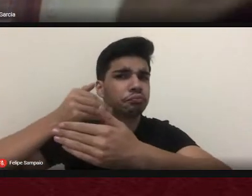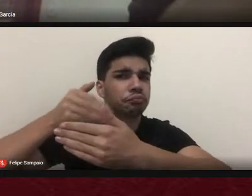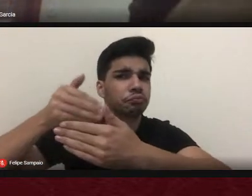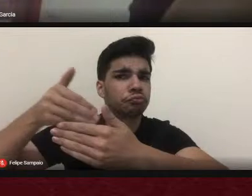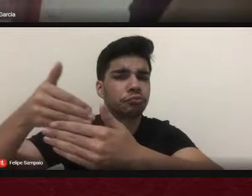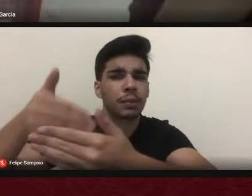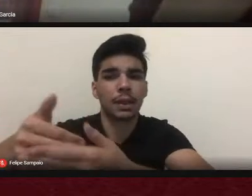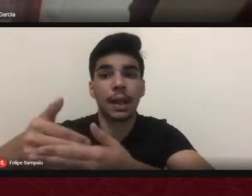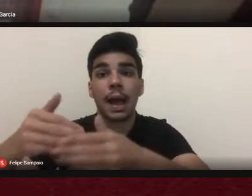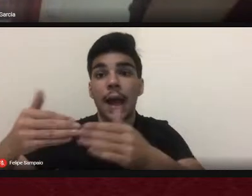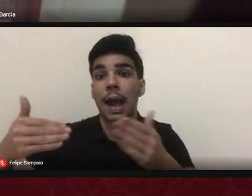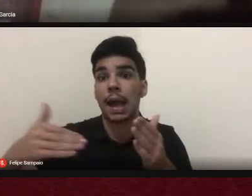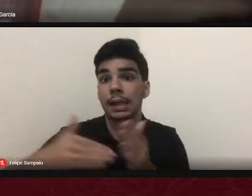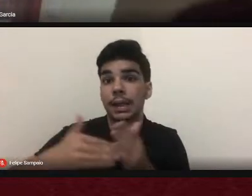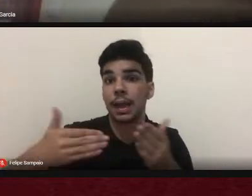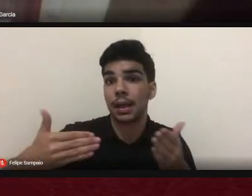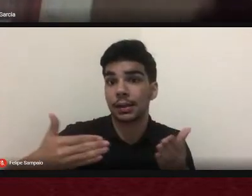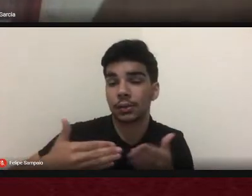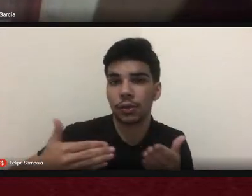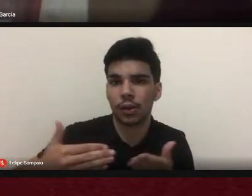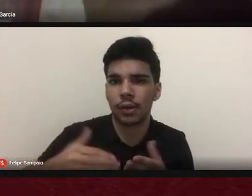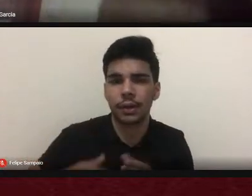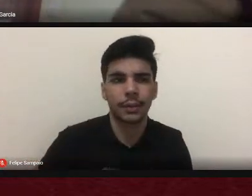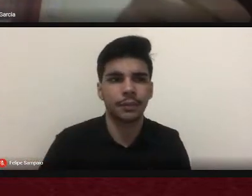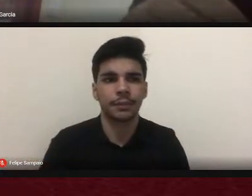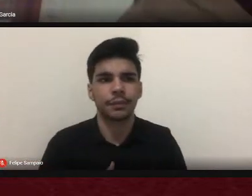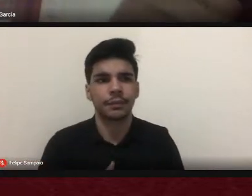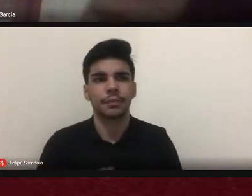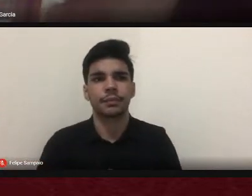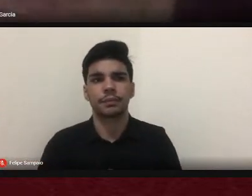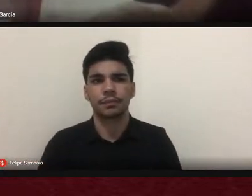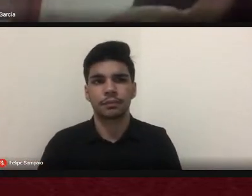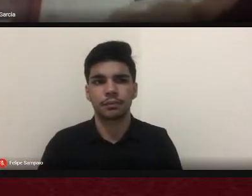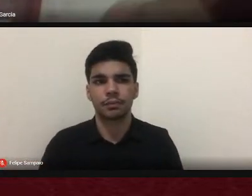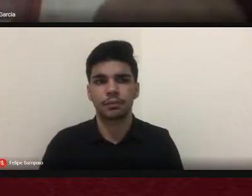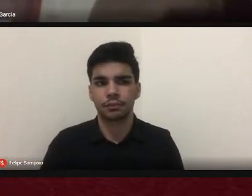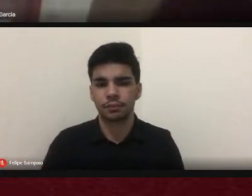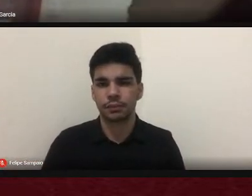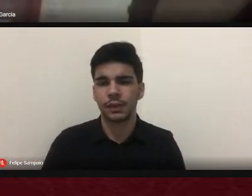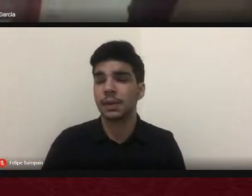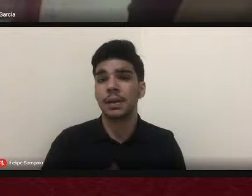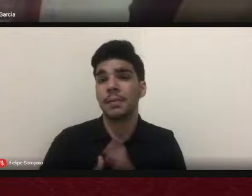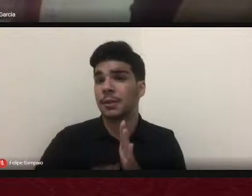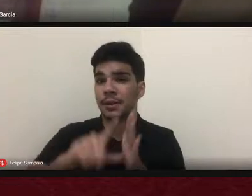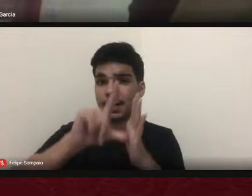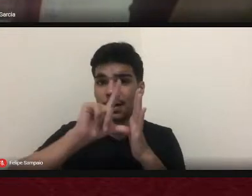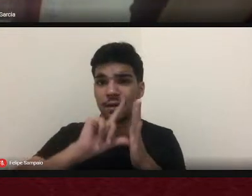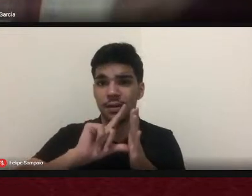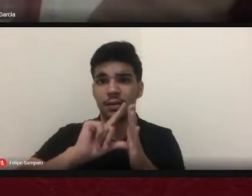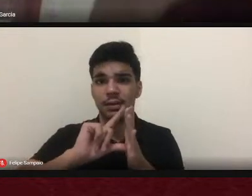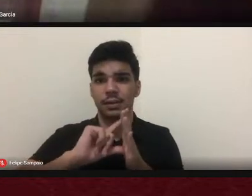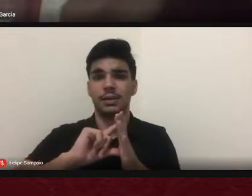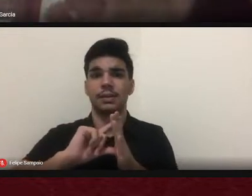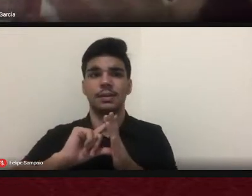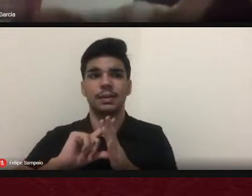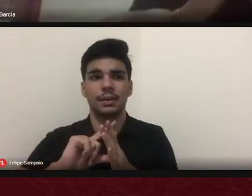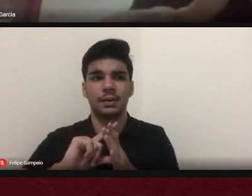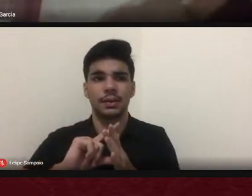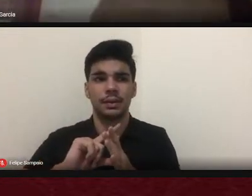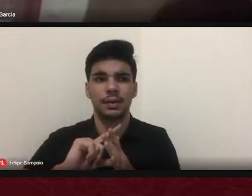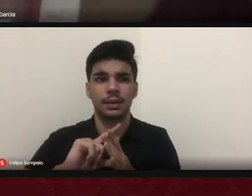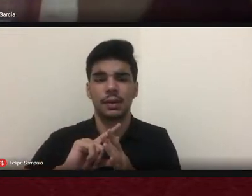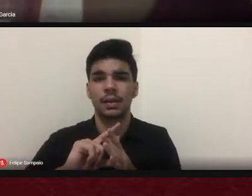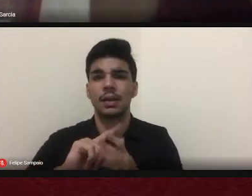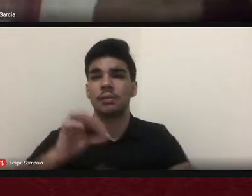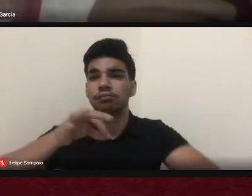forma mais simples e casual como ela deixou de ser algo que era atribuído às classes inferiores